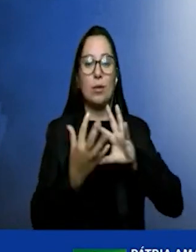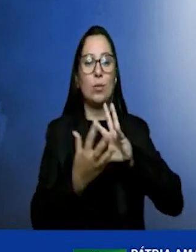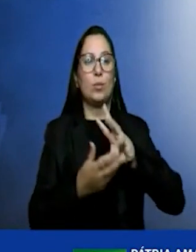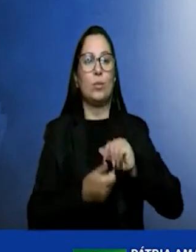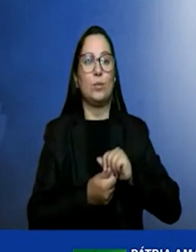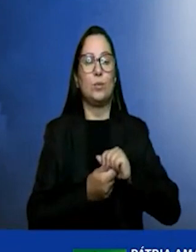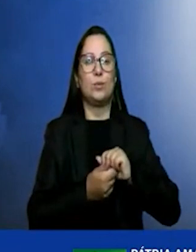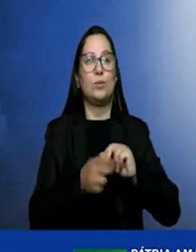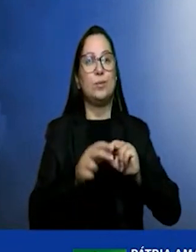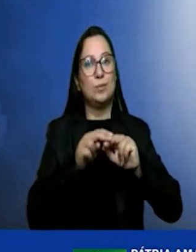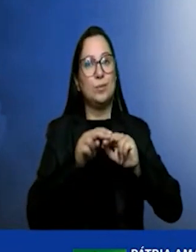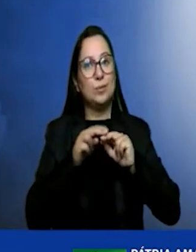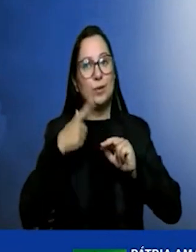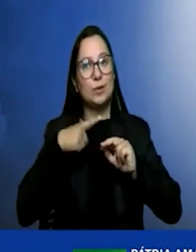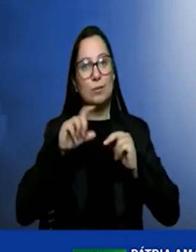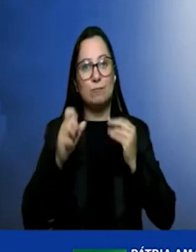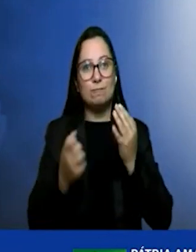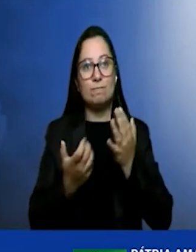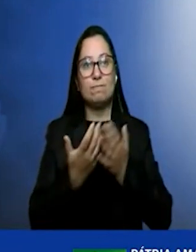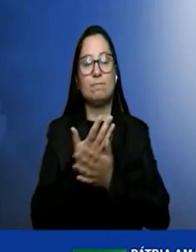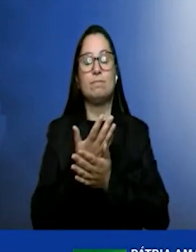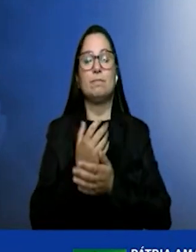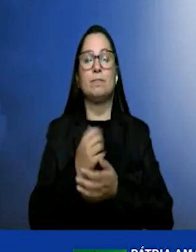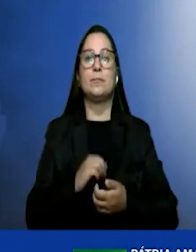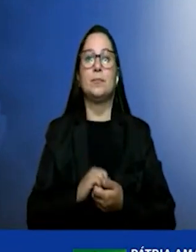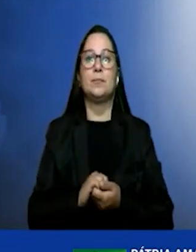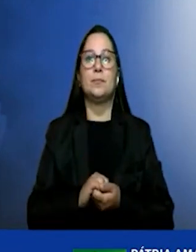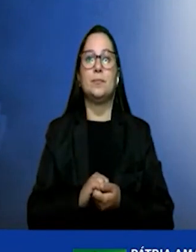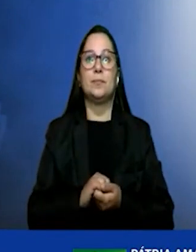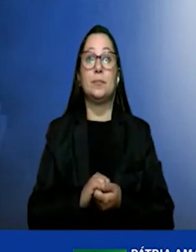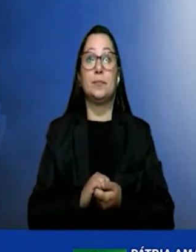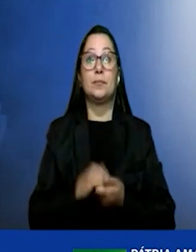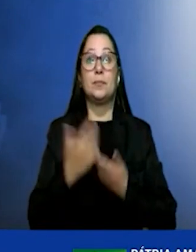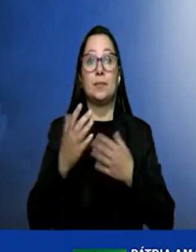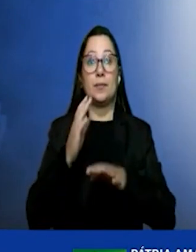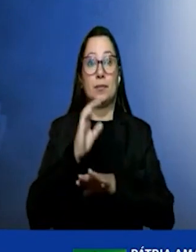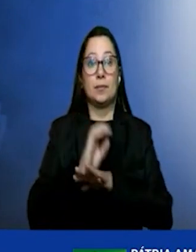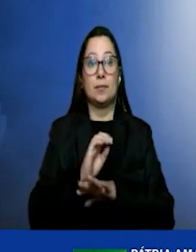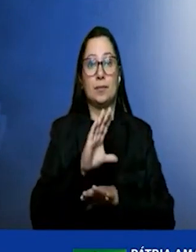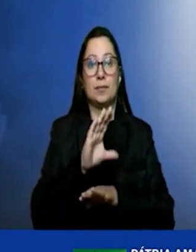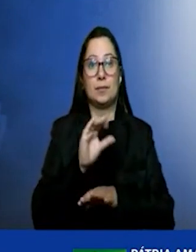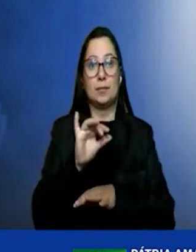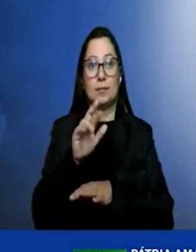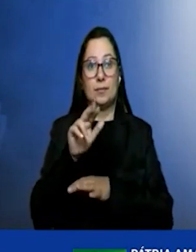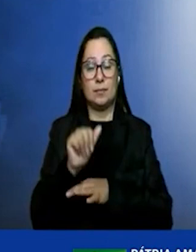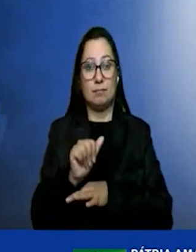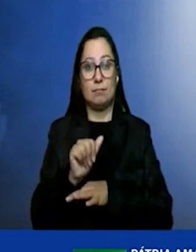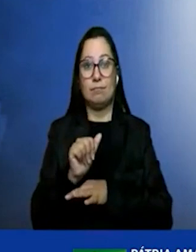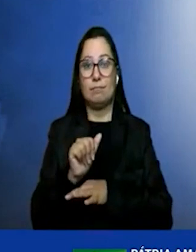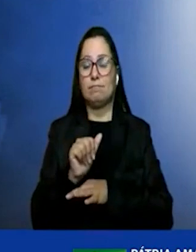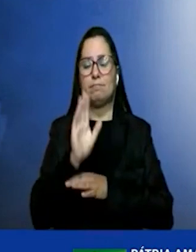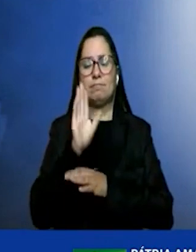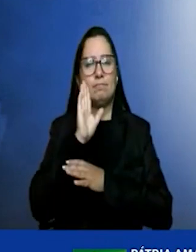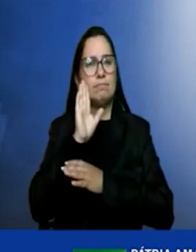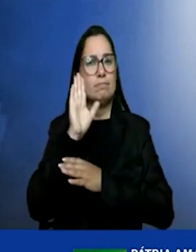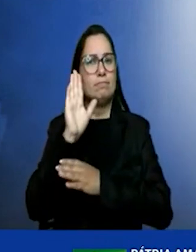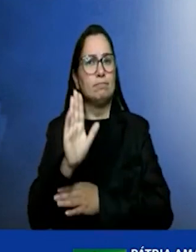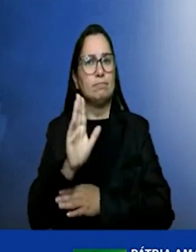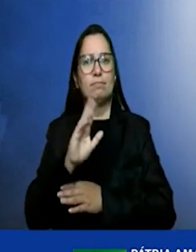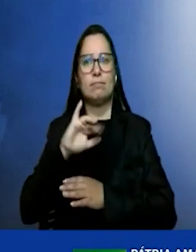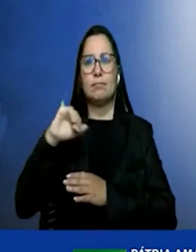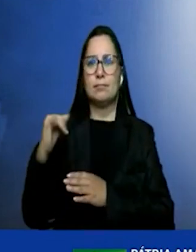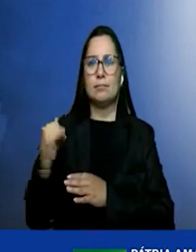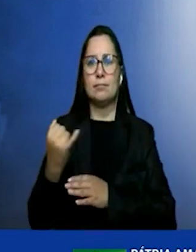essa oportunidade em que o Ceará despontou, o Ceará despontou aproveitando essa